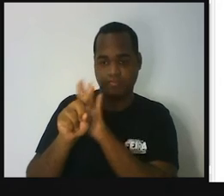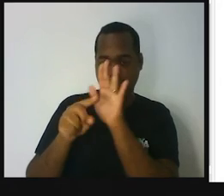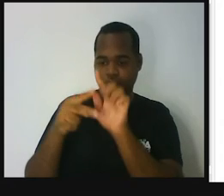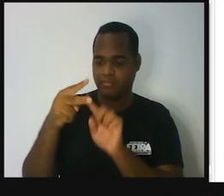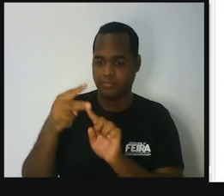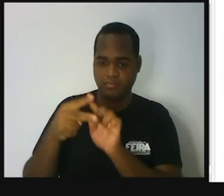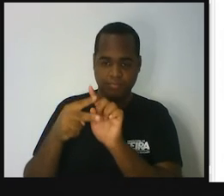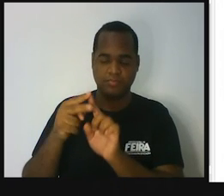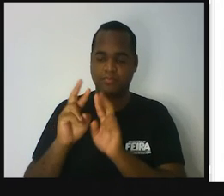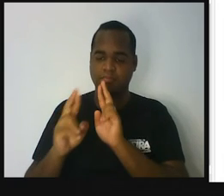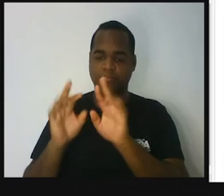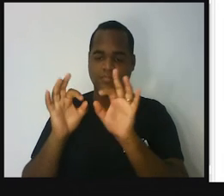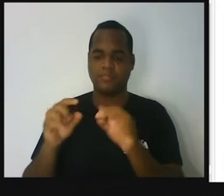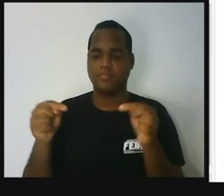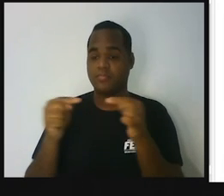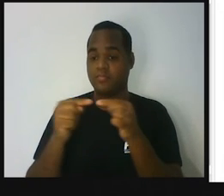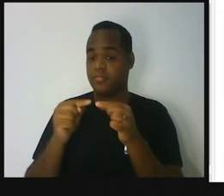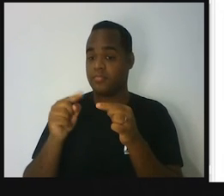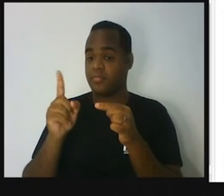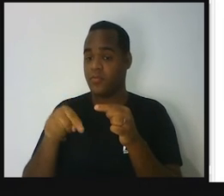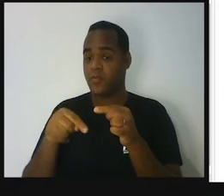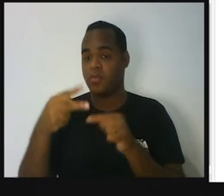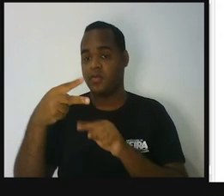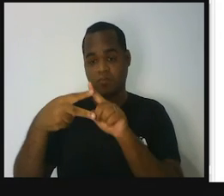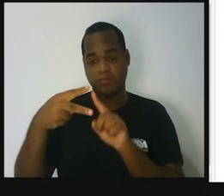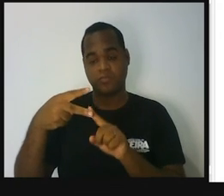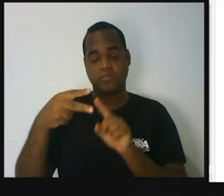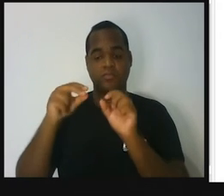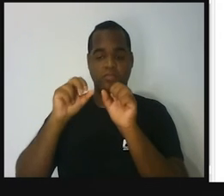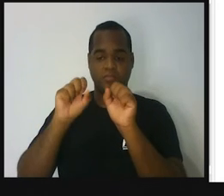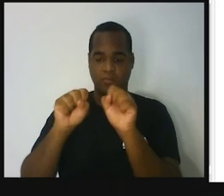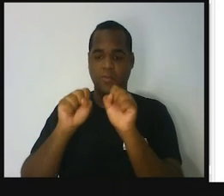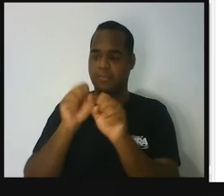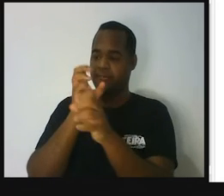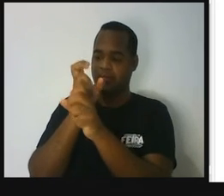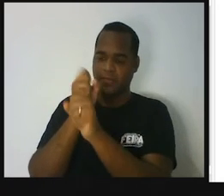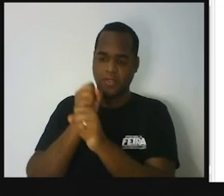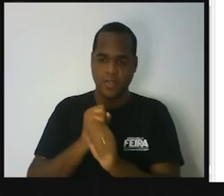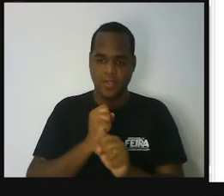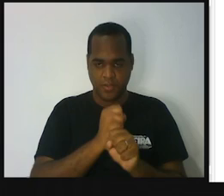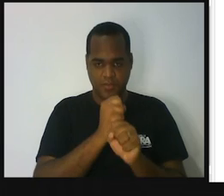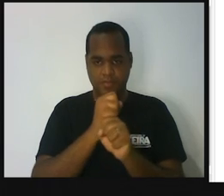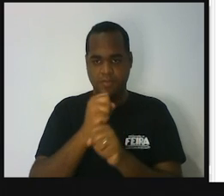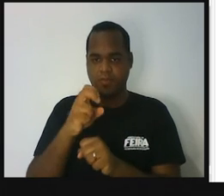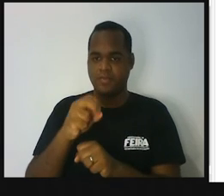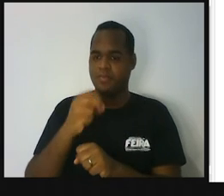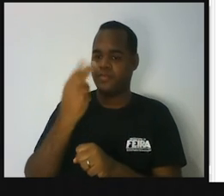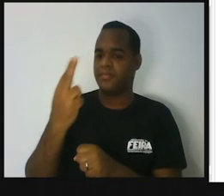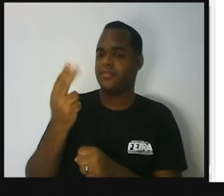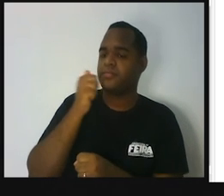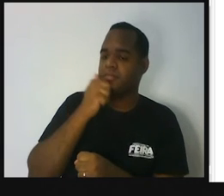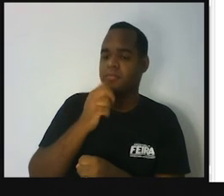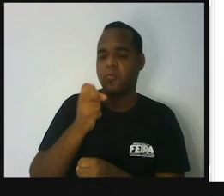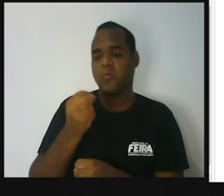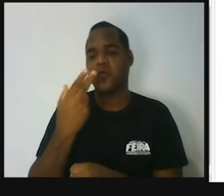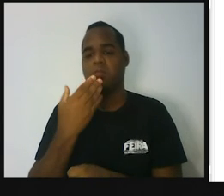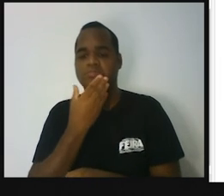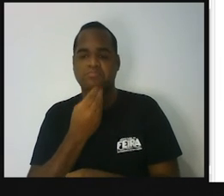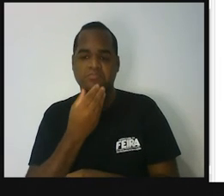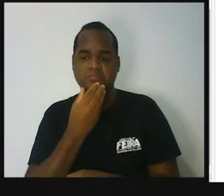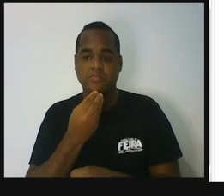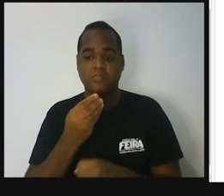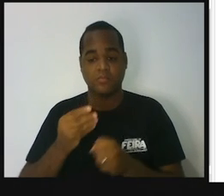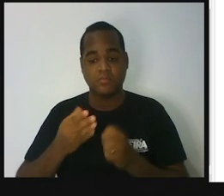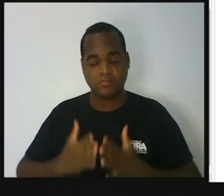para nascer menina, é de duas possibilidades no total. Ou é menino ou é menina. Mas, vai nascer